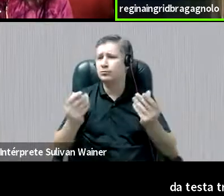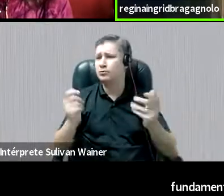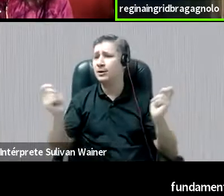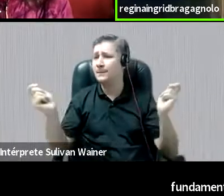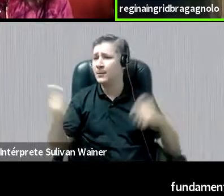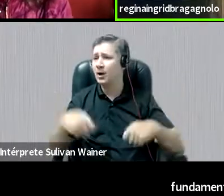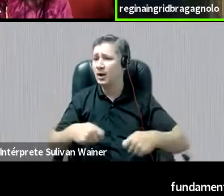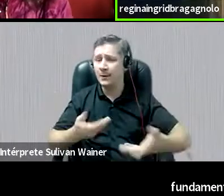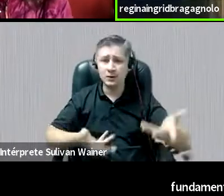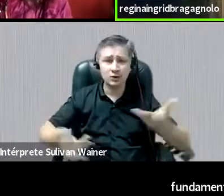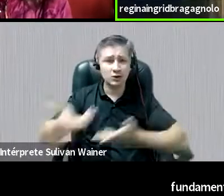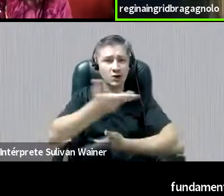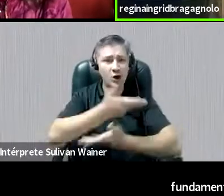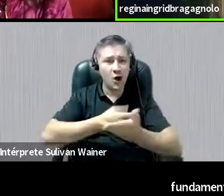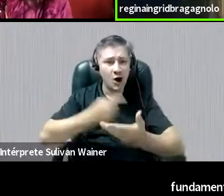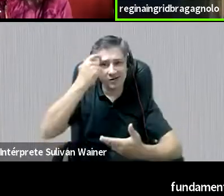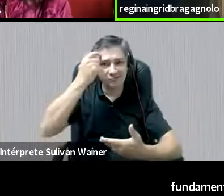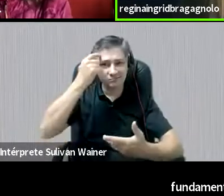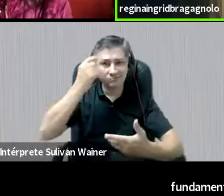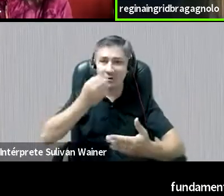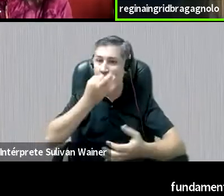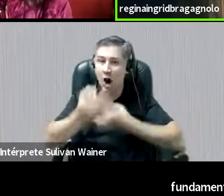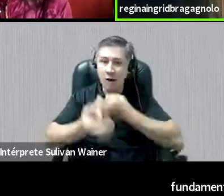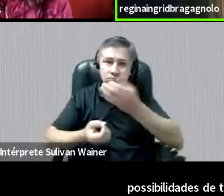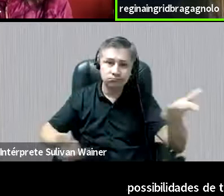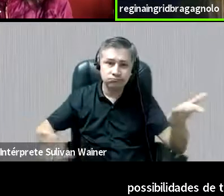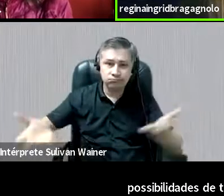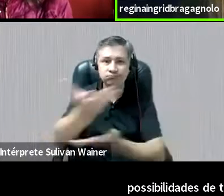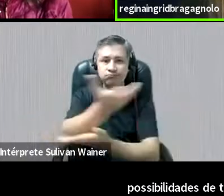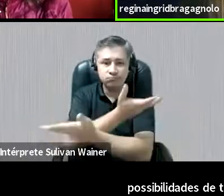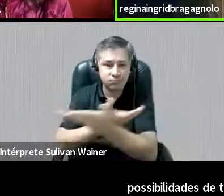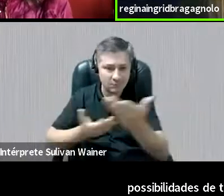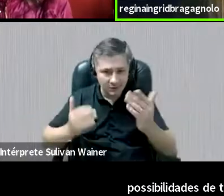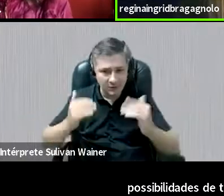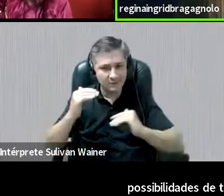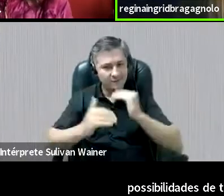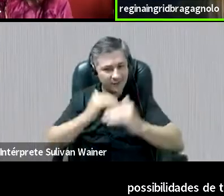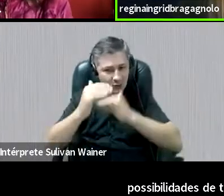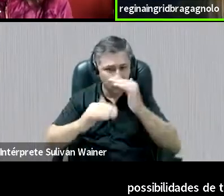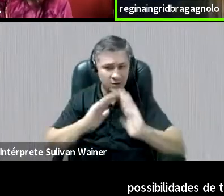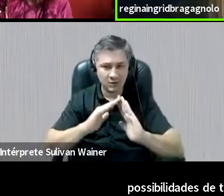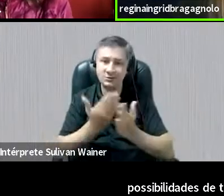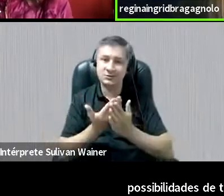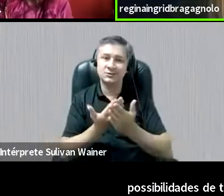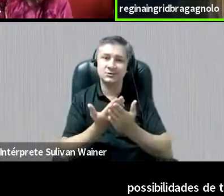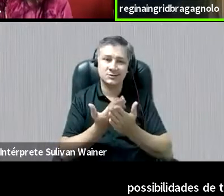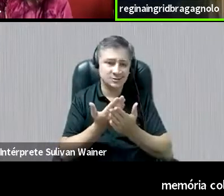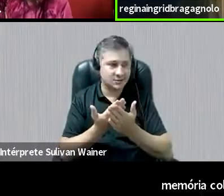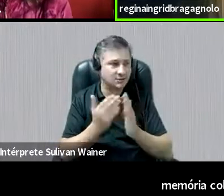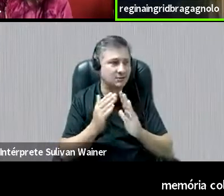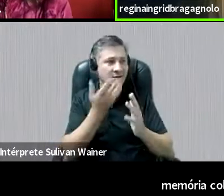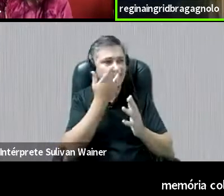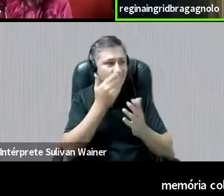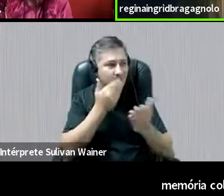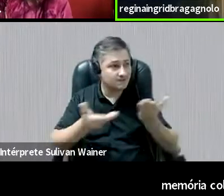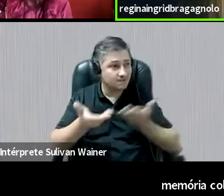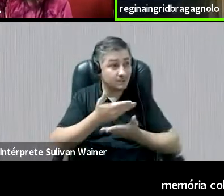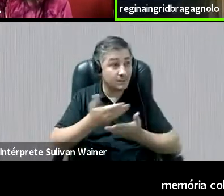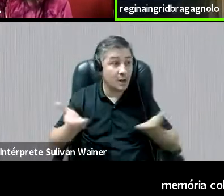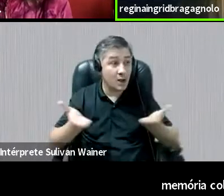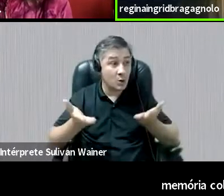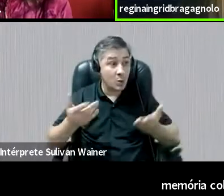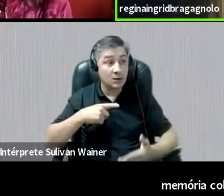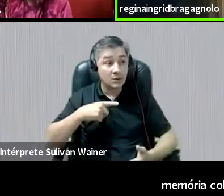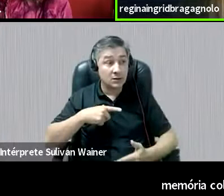coletiva, né, que vai se construindo com essas crianças, né, e essa articulação, e agora a gente viu vários